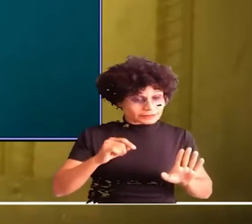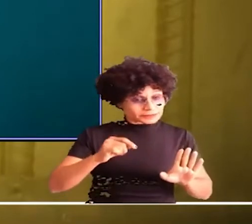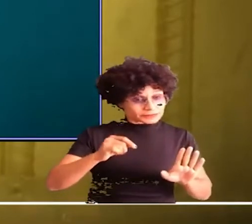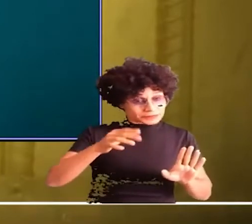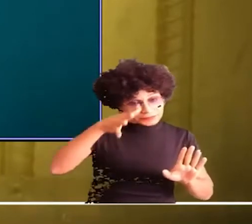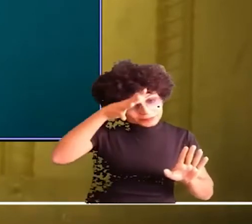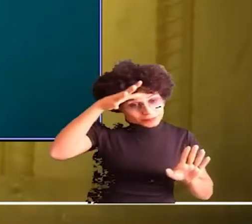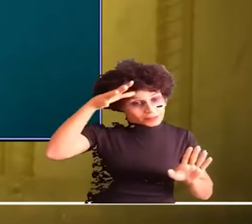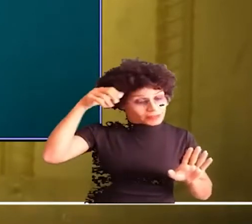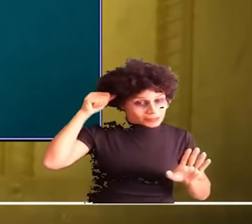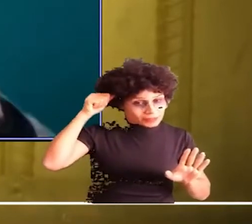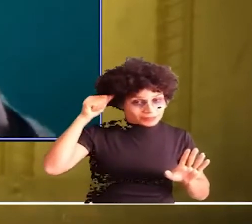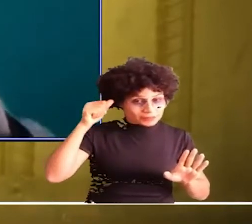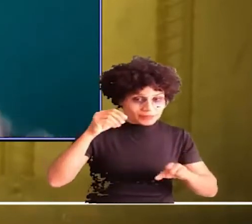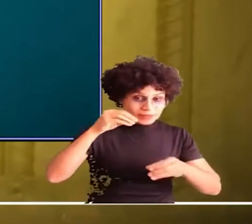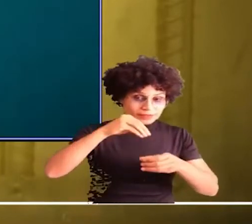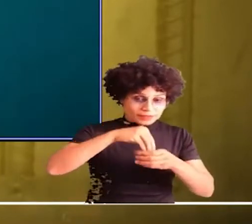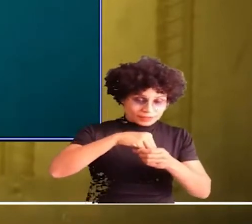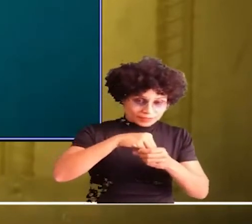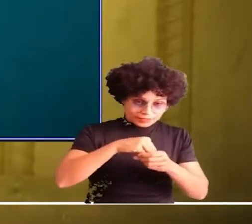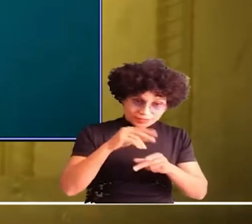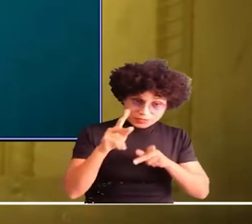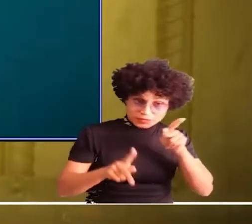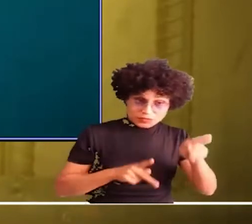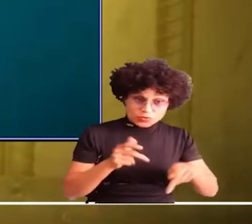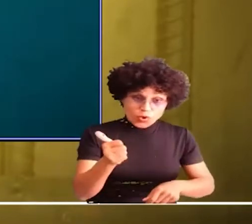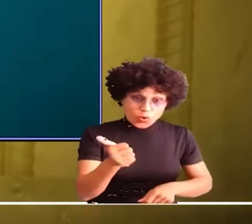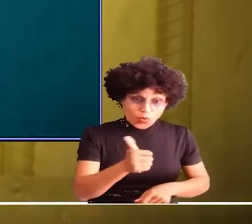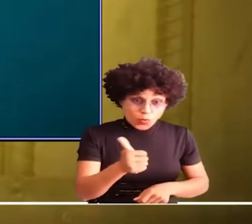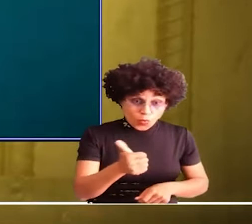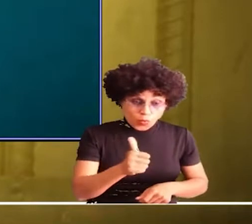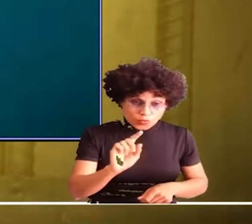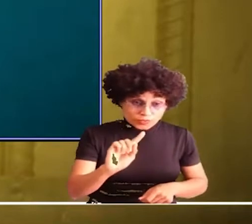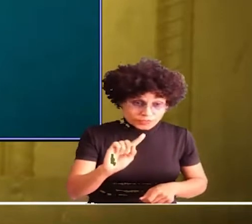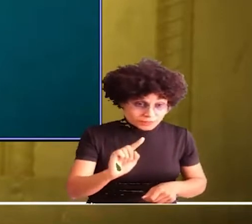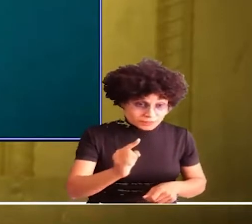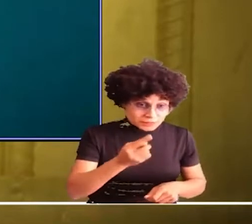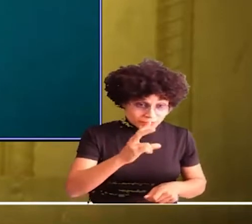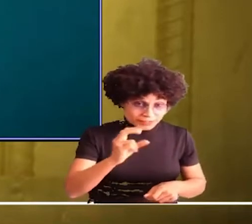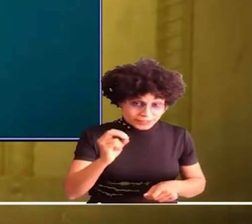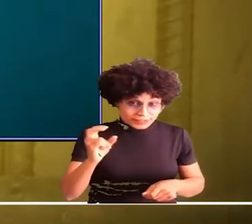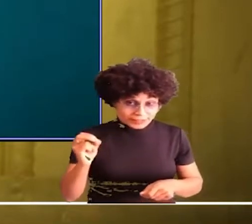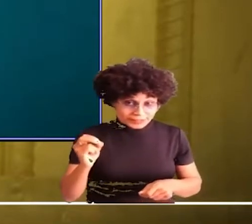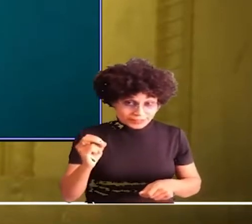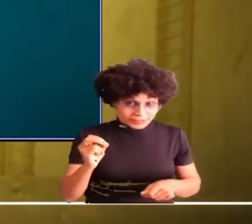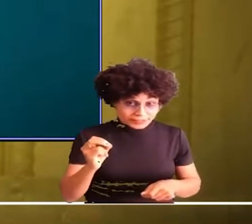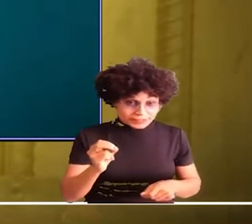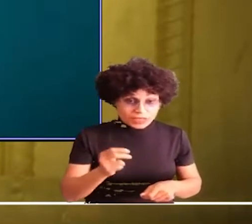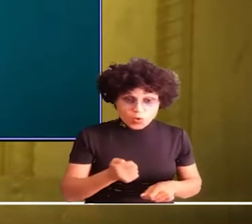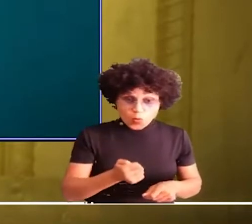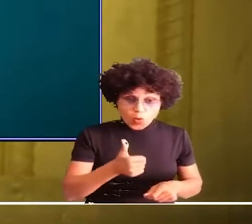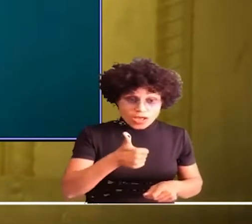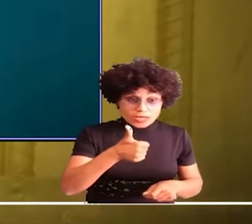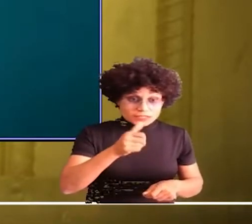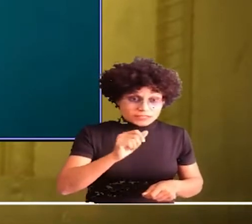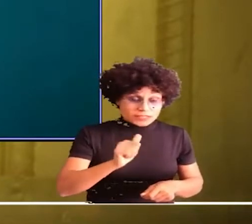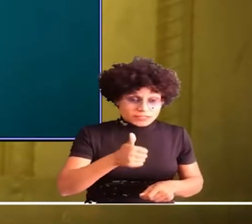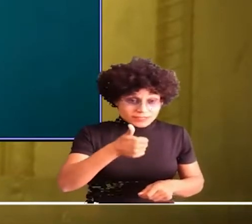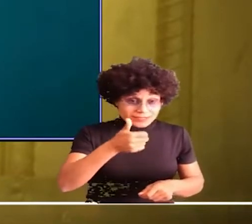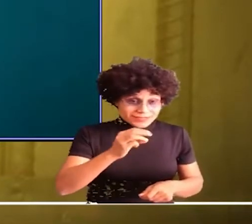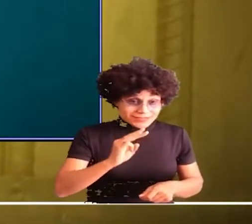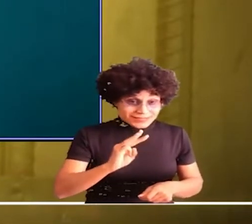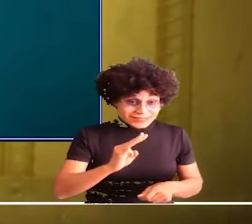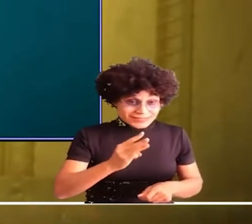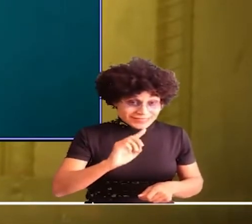carcerária hoje é de 11.500 presos aproximadamente. Chegamos a ter quase 13.000 no pico da pandemia.